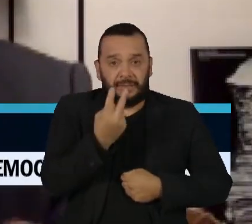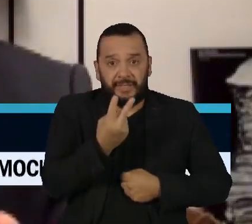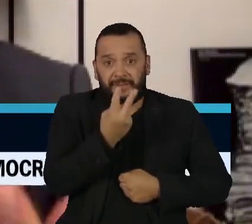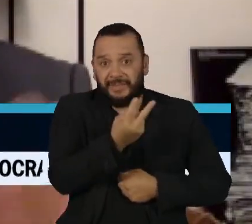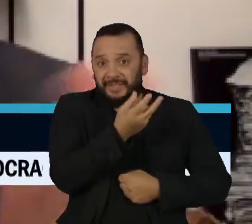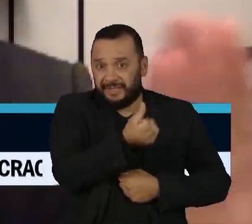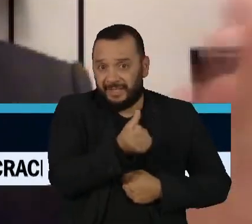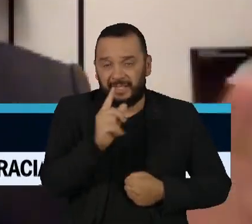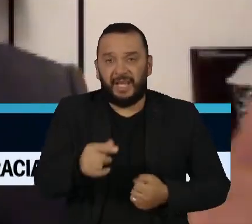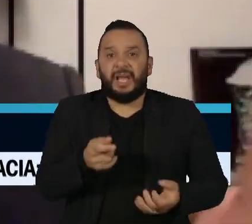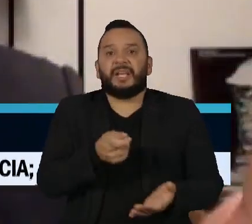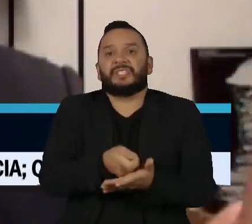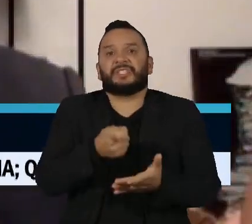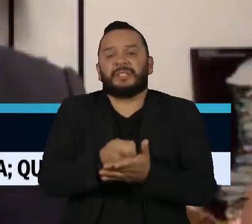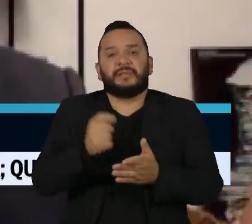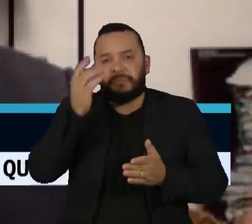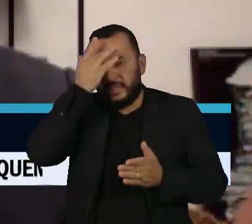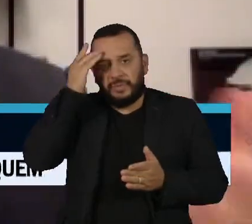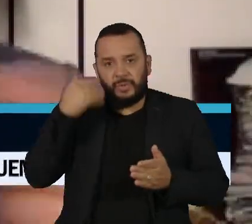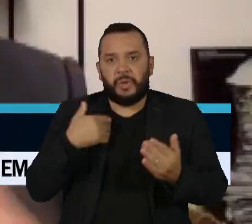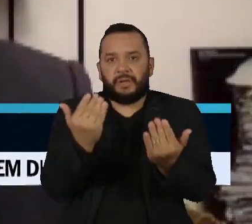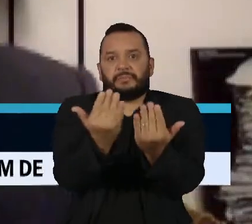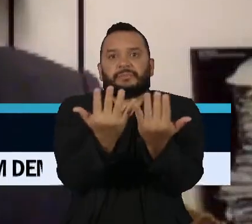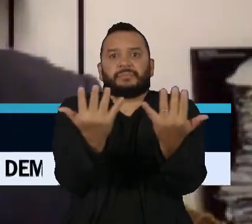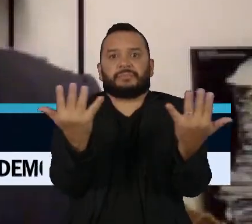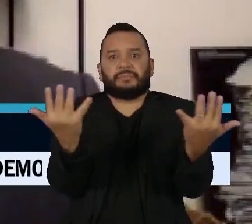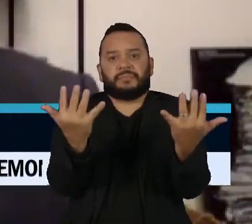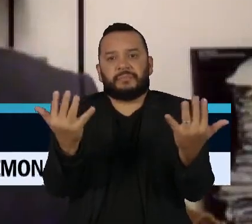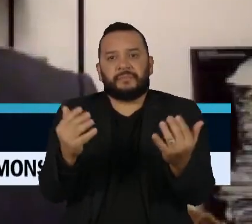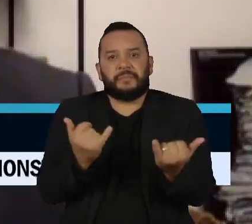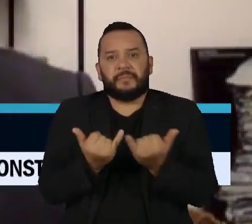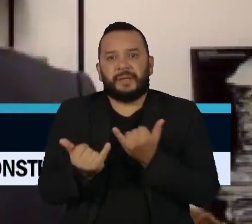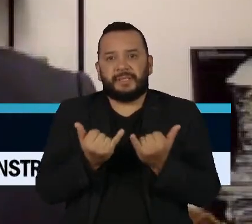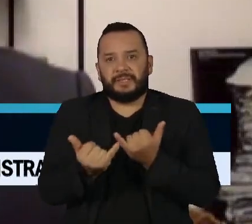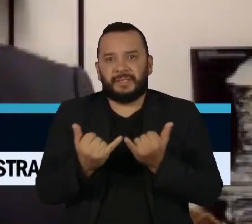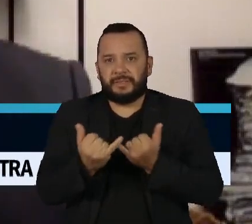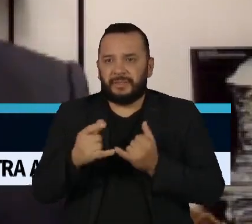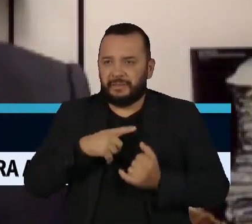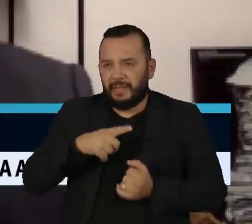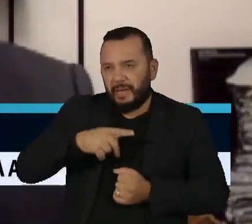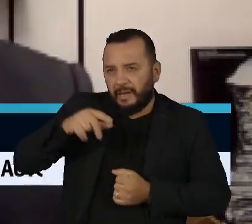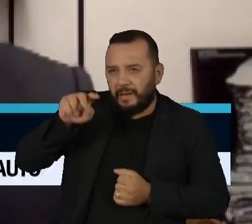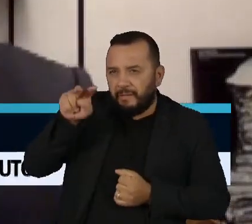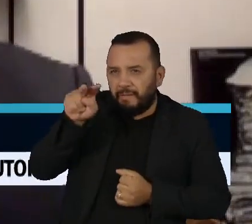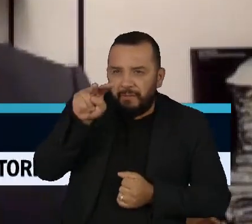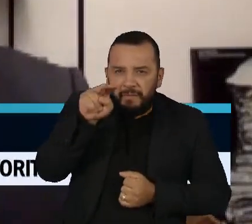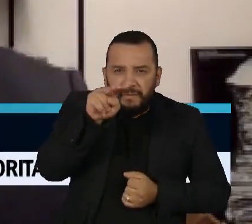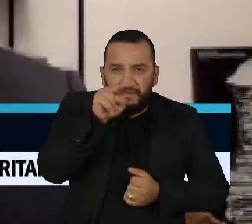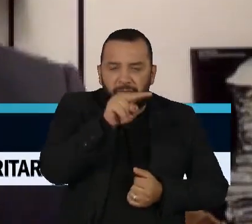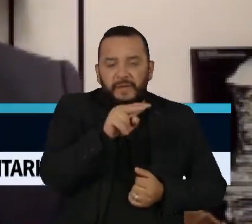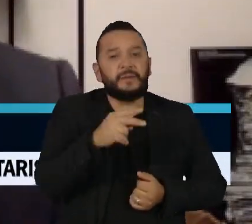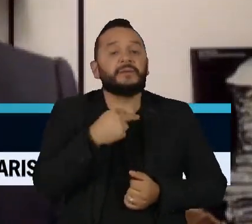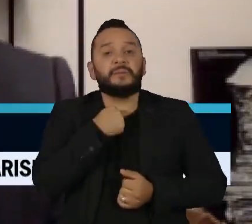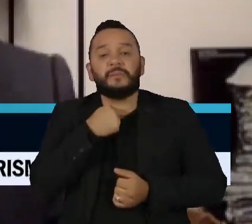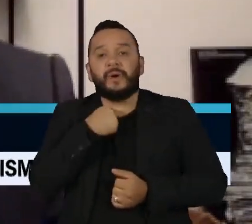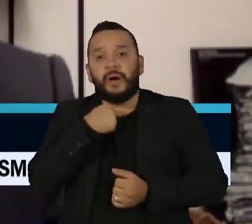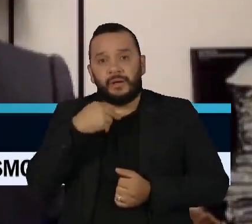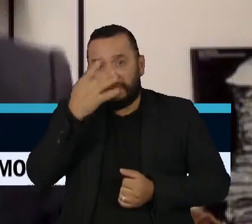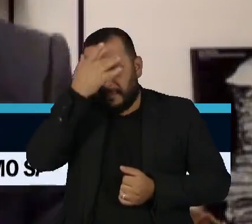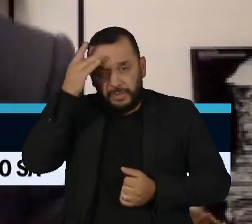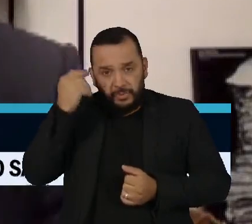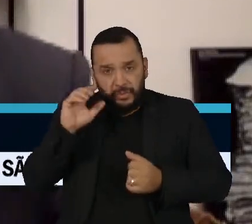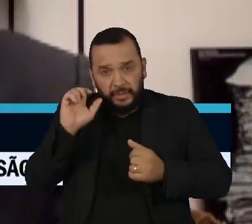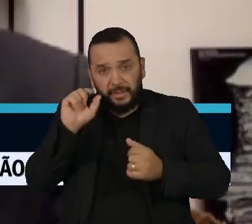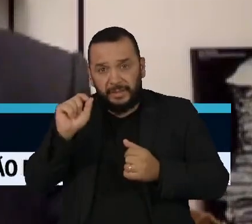quer dizer, que se enfilere pessoas semelhantes, que haja uma descrição prévia, que não seja exposta a pessoa ser